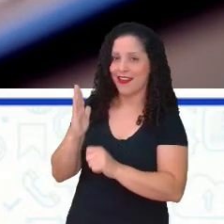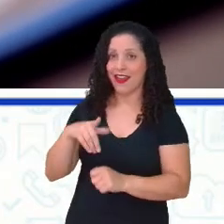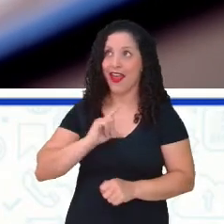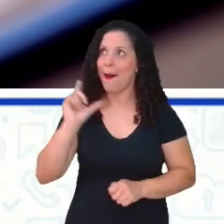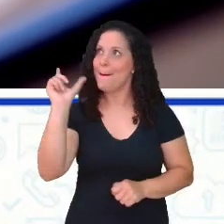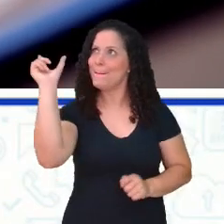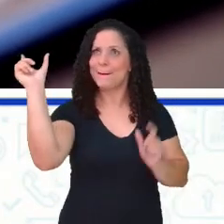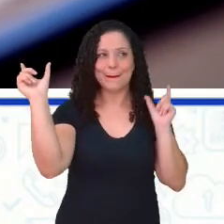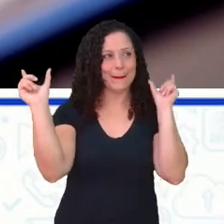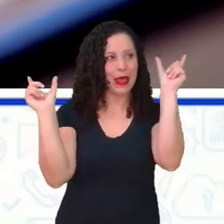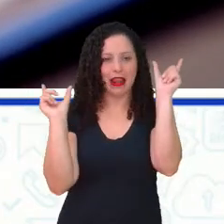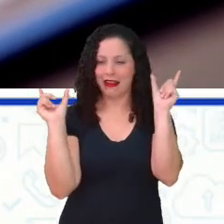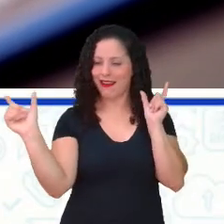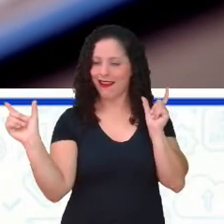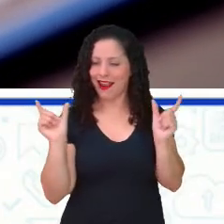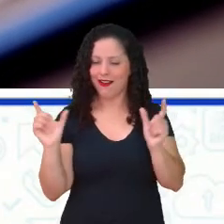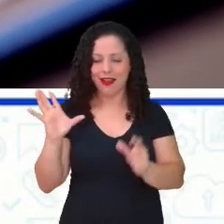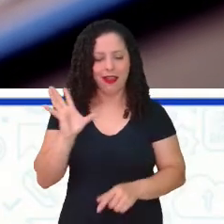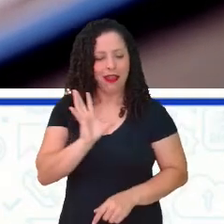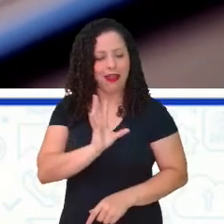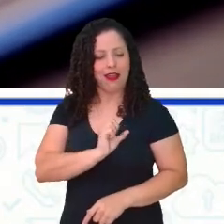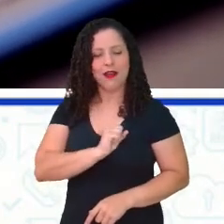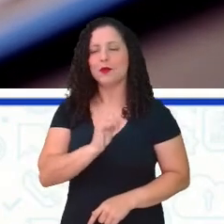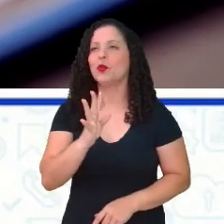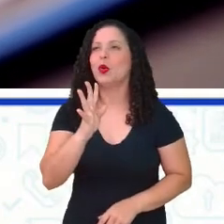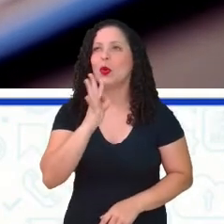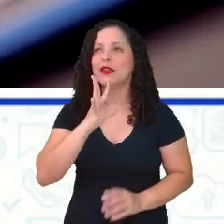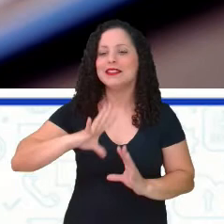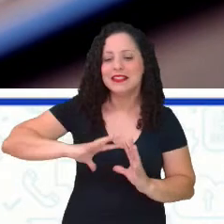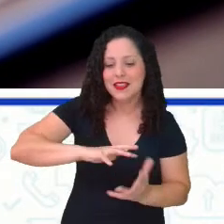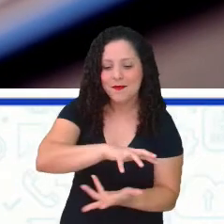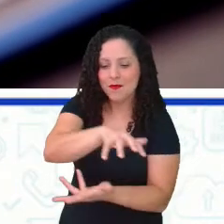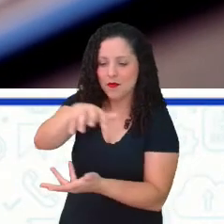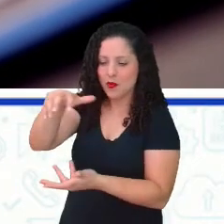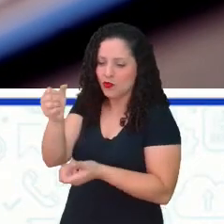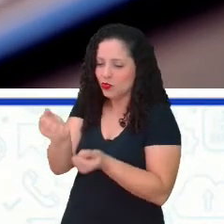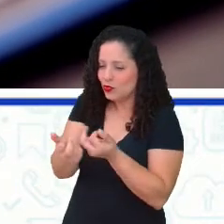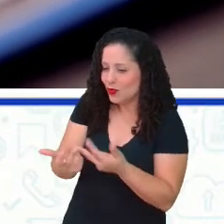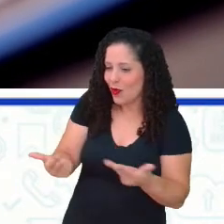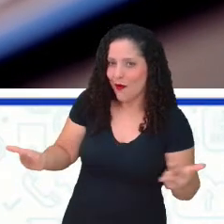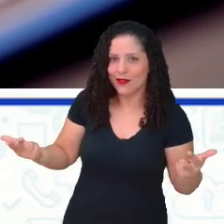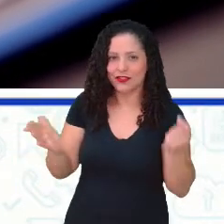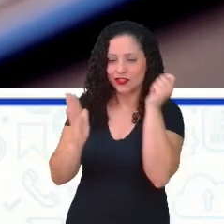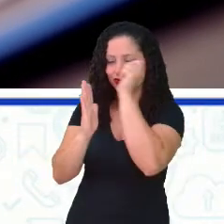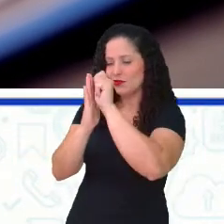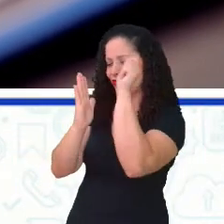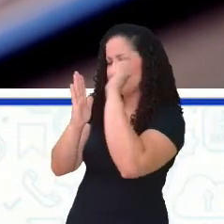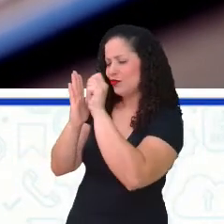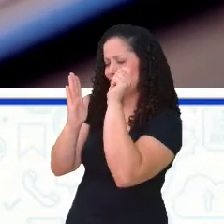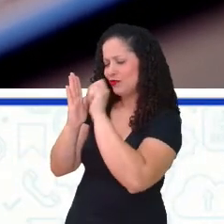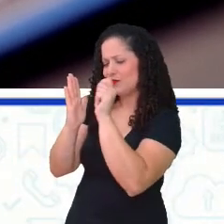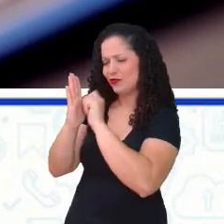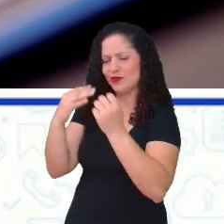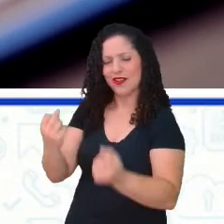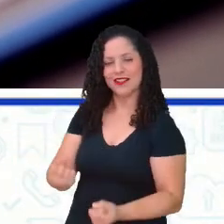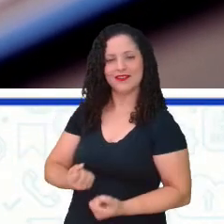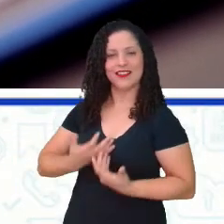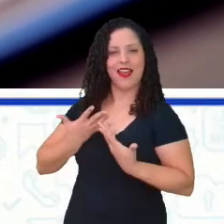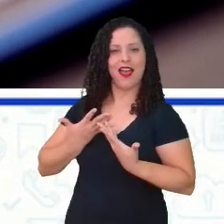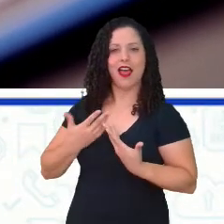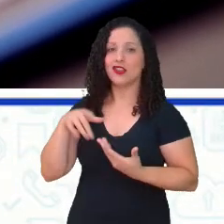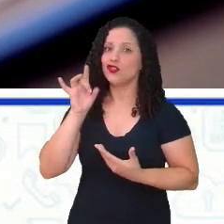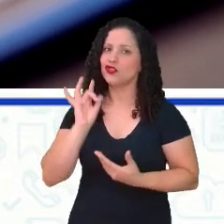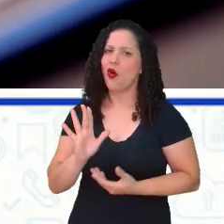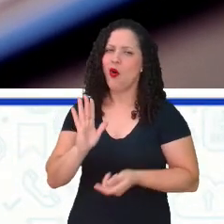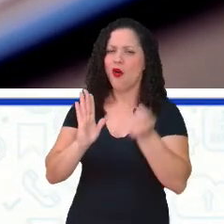é o meu domínio sobre o mundo. E para escrever, o único estudo é escrever.